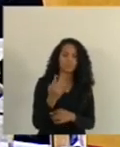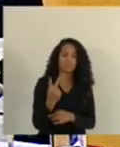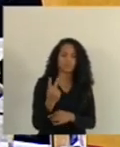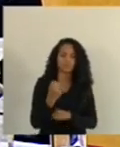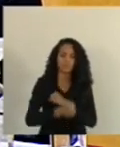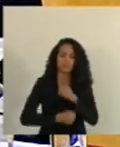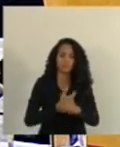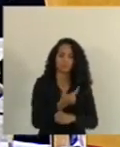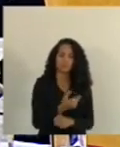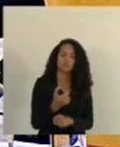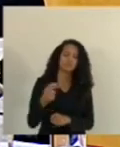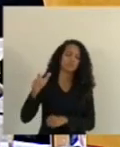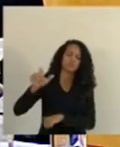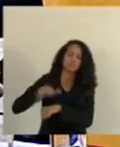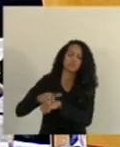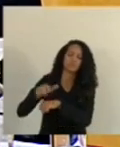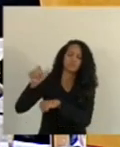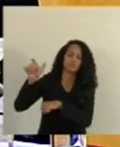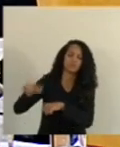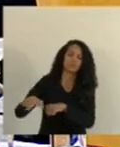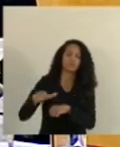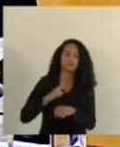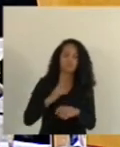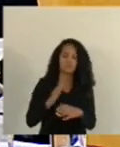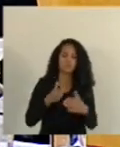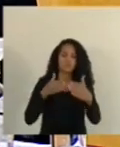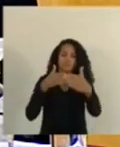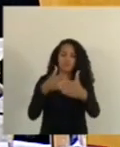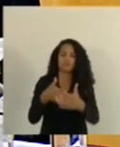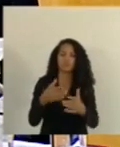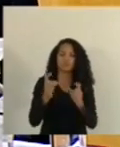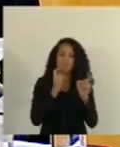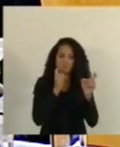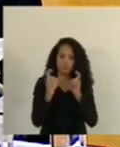que, nesse caso, o autor tem até três sessões para apresentar recurso.